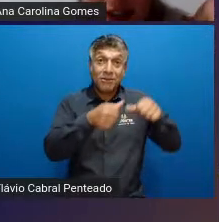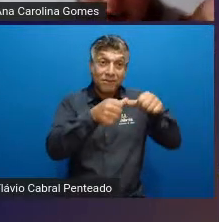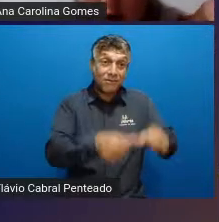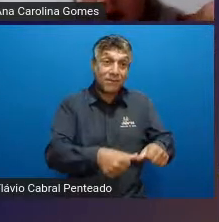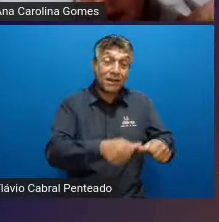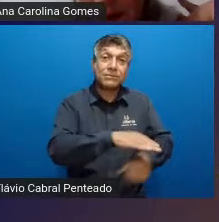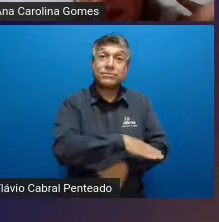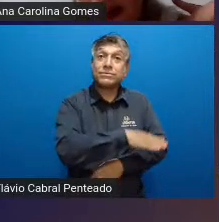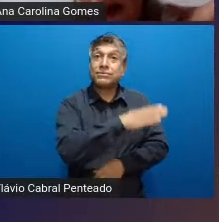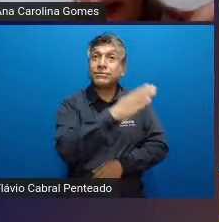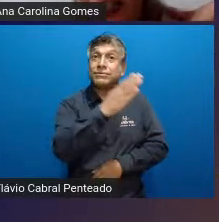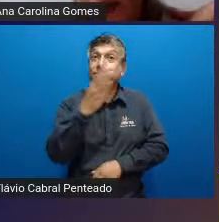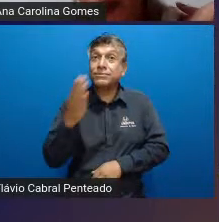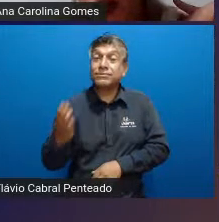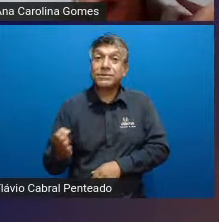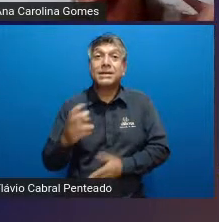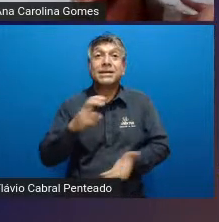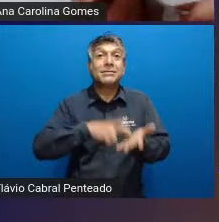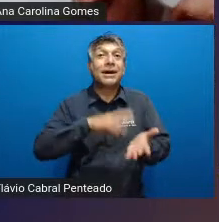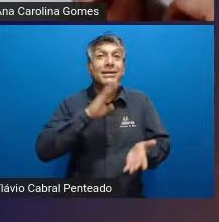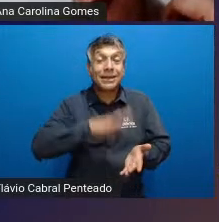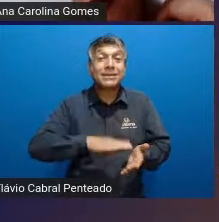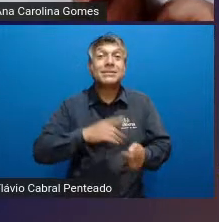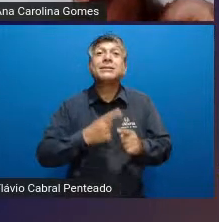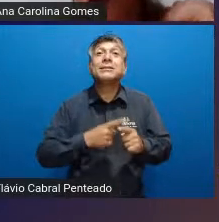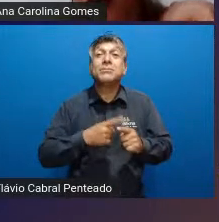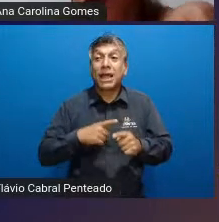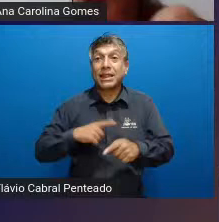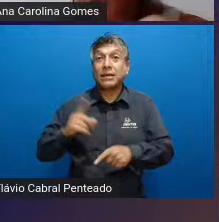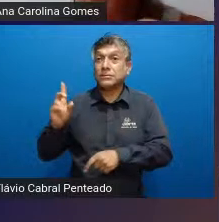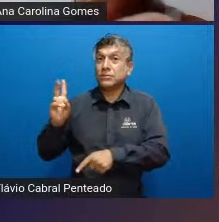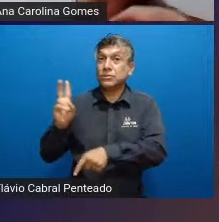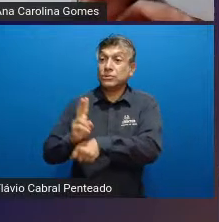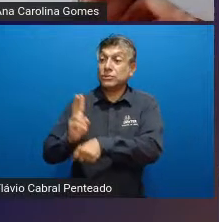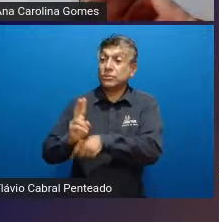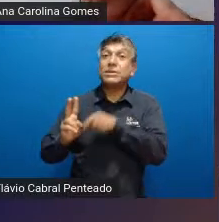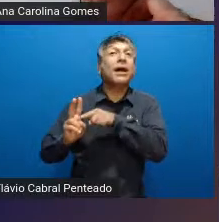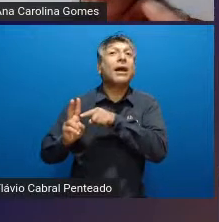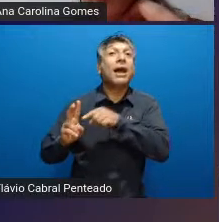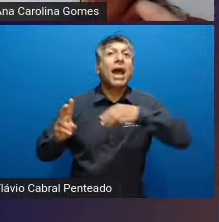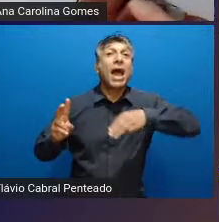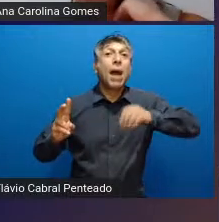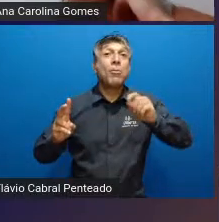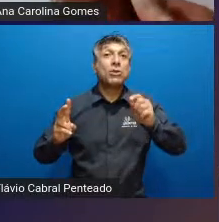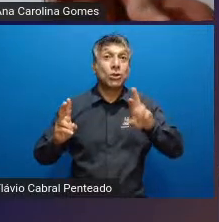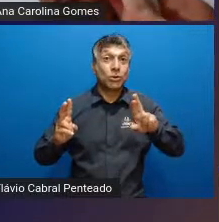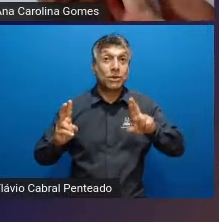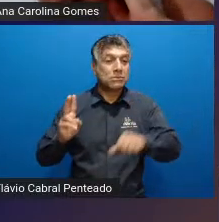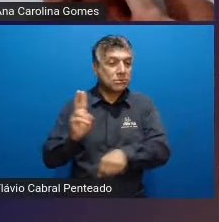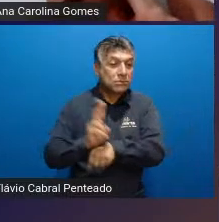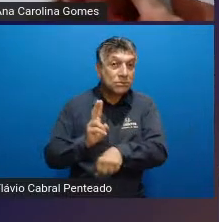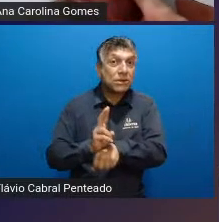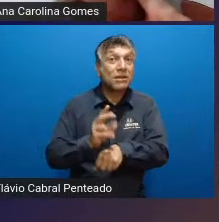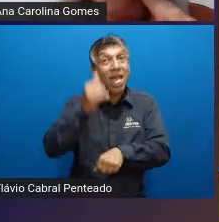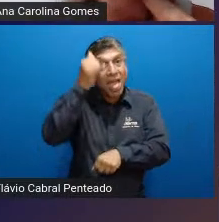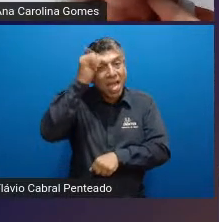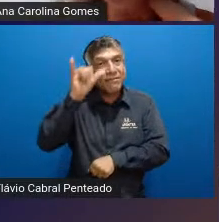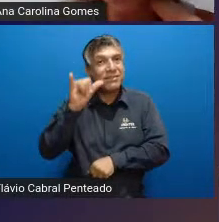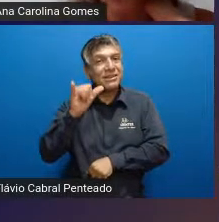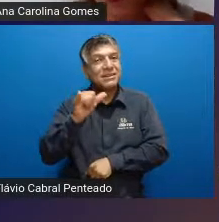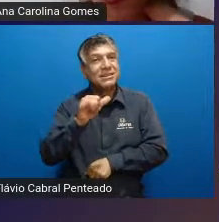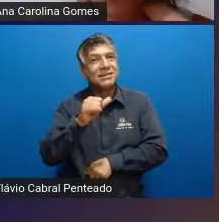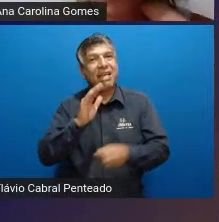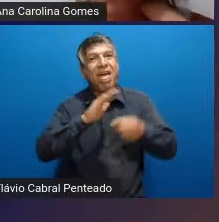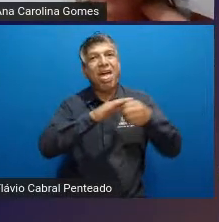na escola principalmente por ter esses monitores ali do lado da criança ajudando ela até evitando bullying né ou até